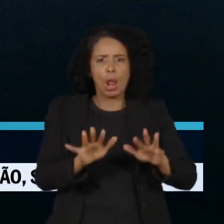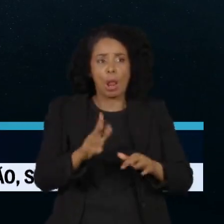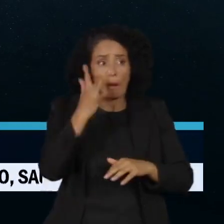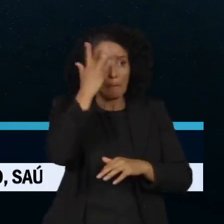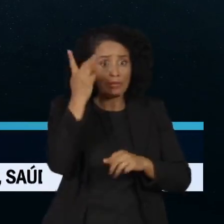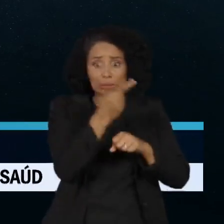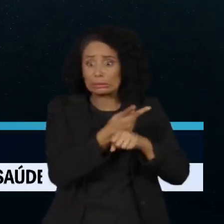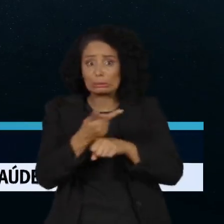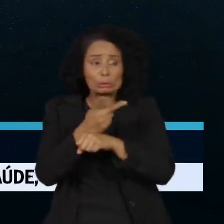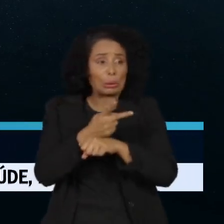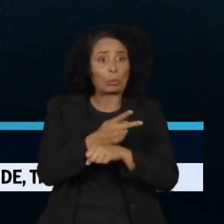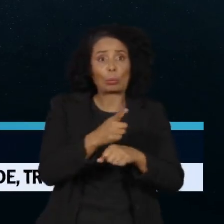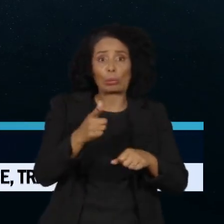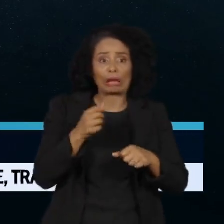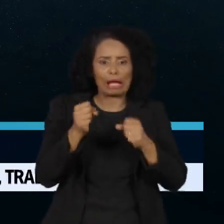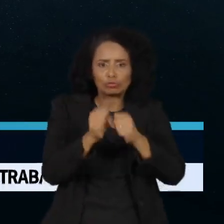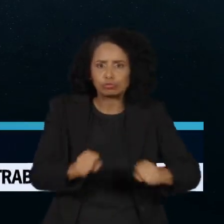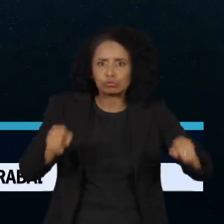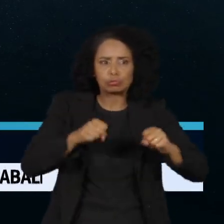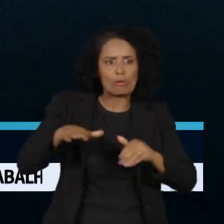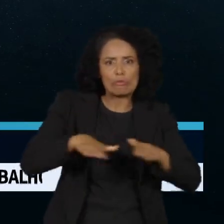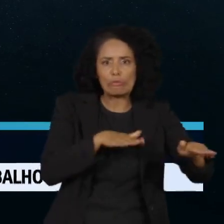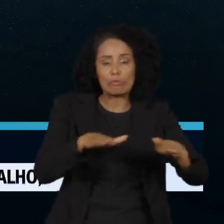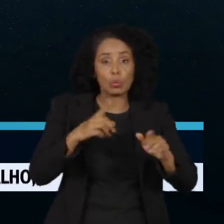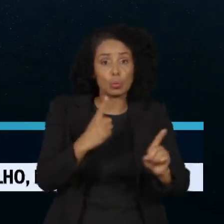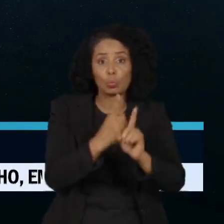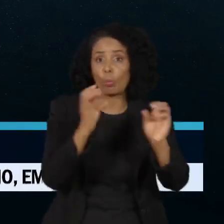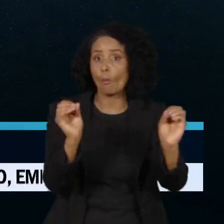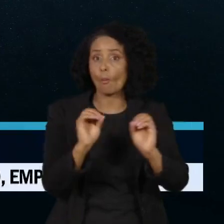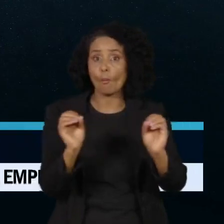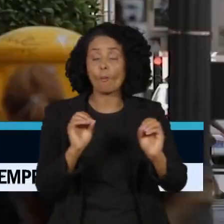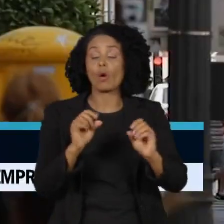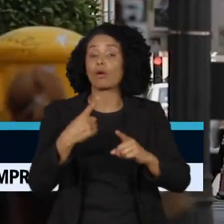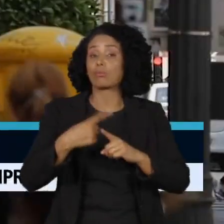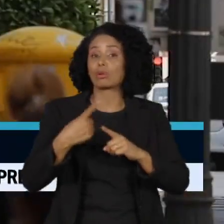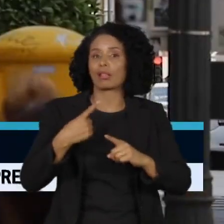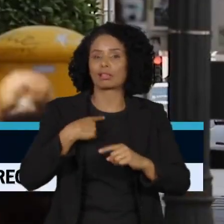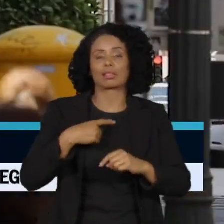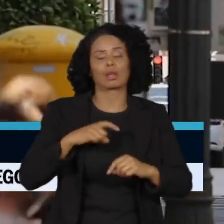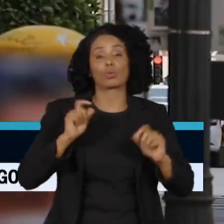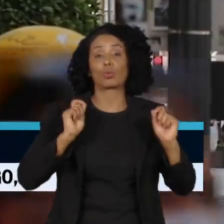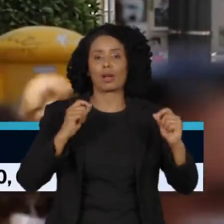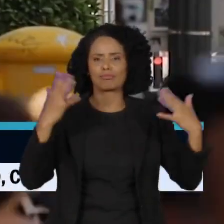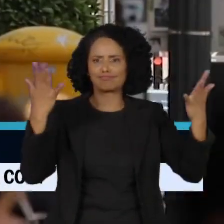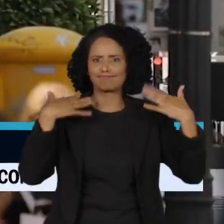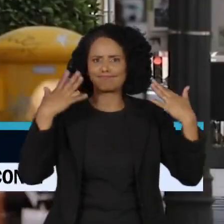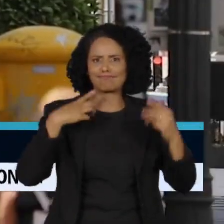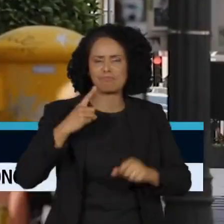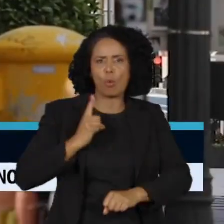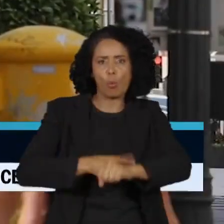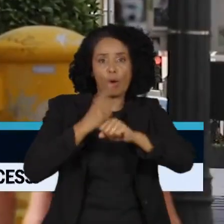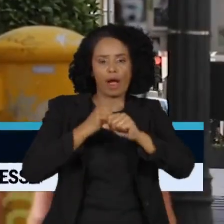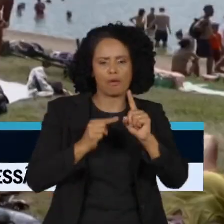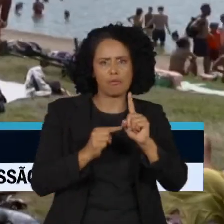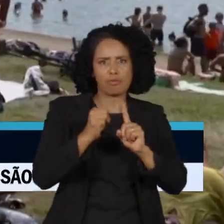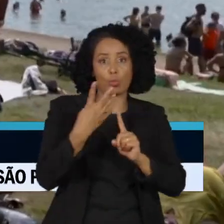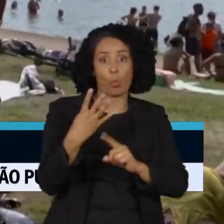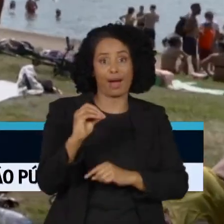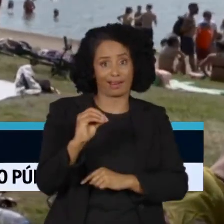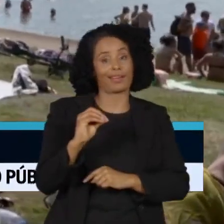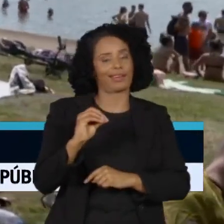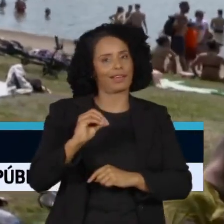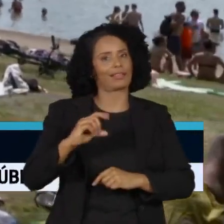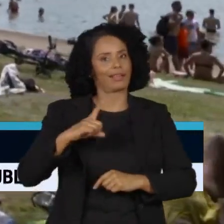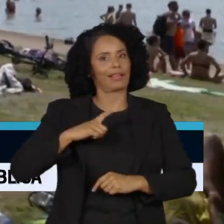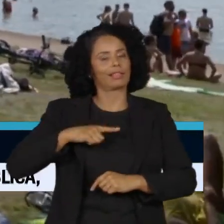Alpes suíços. Isso depois de um verão batendo temperaturas recordes, chegando aos 40 graus no Reino Unido pela